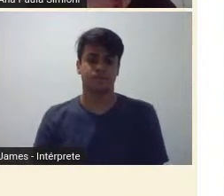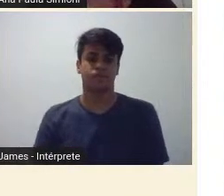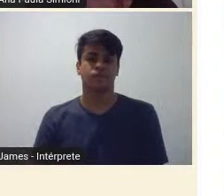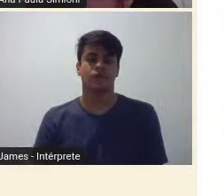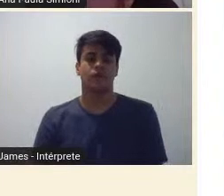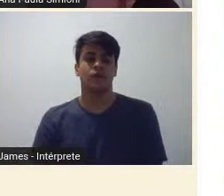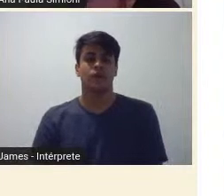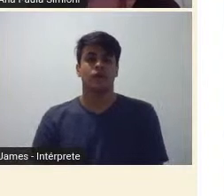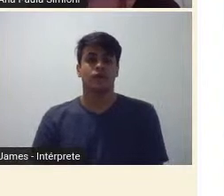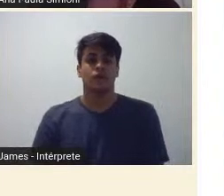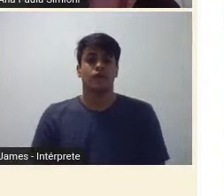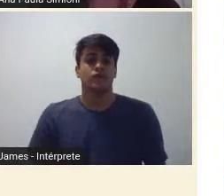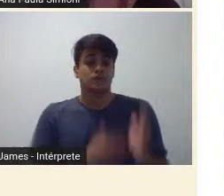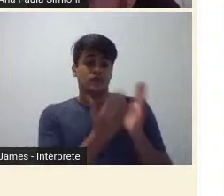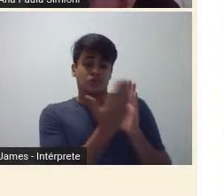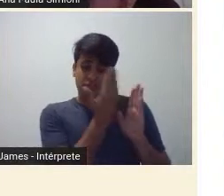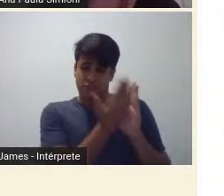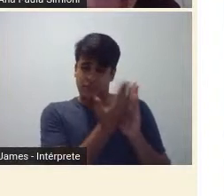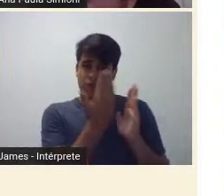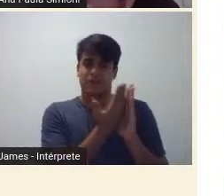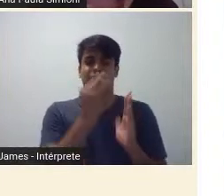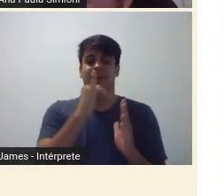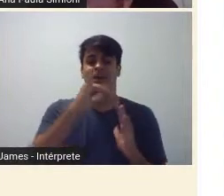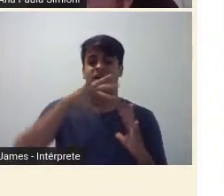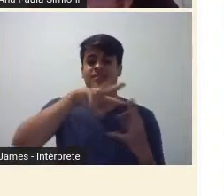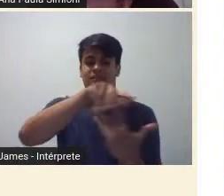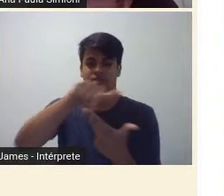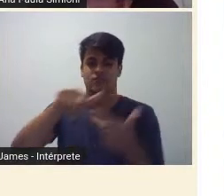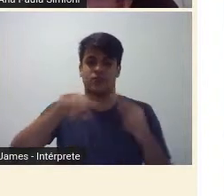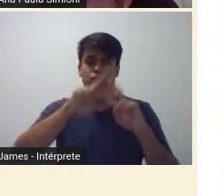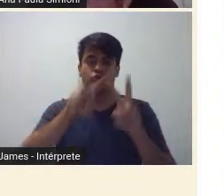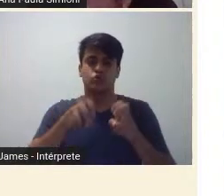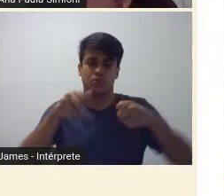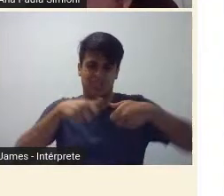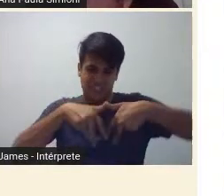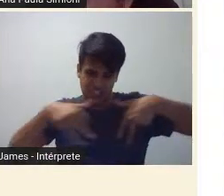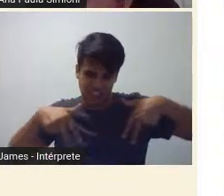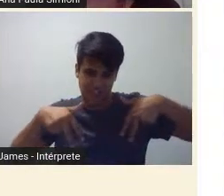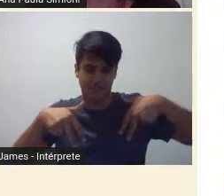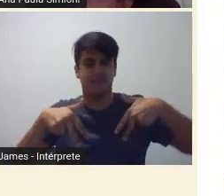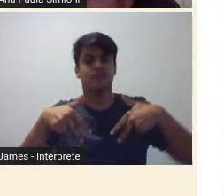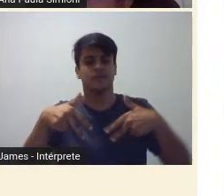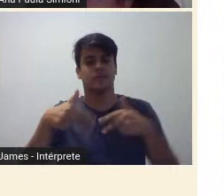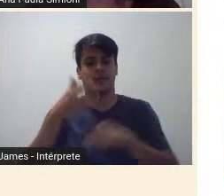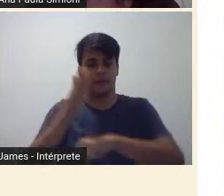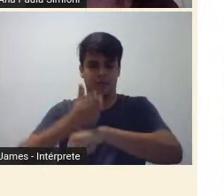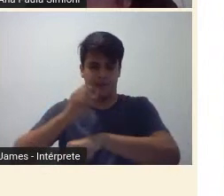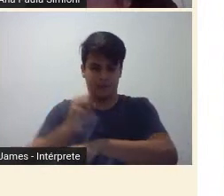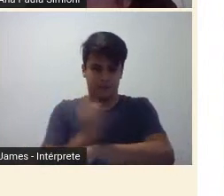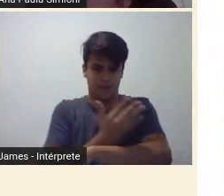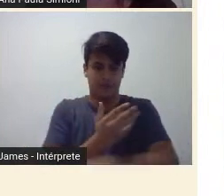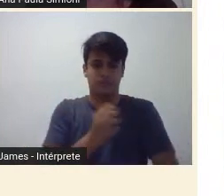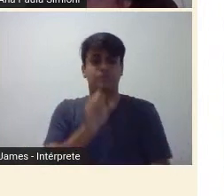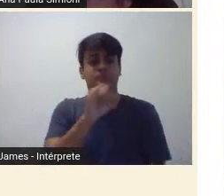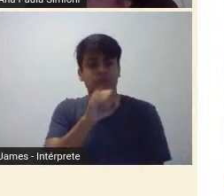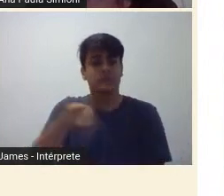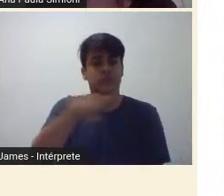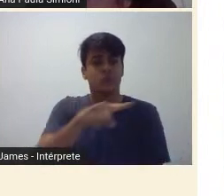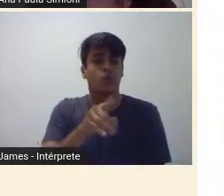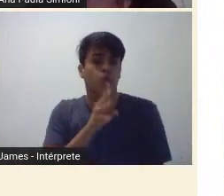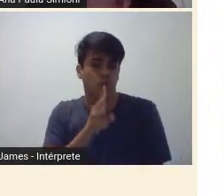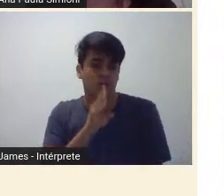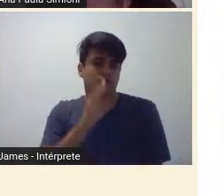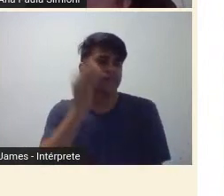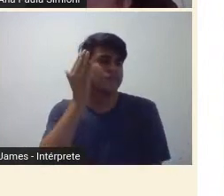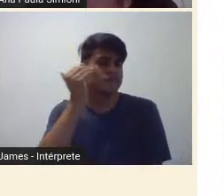A bibliografia internacional sobre gênero e modernismo, para quem conhece, ela é um nome muito forte,